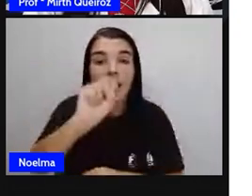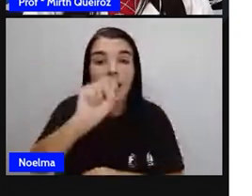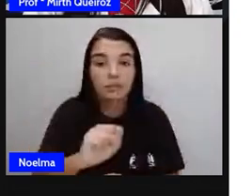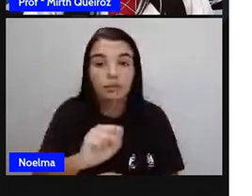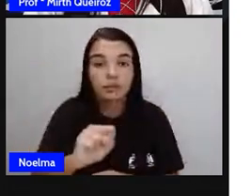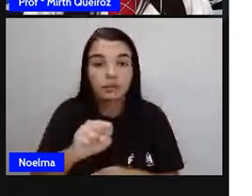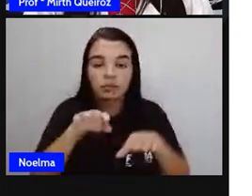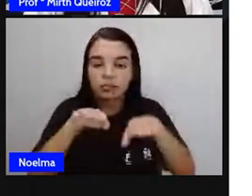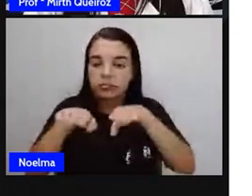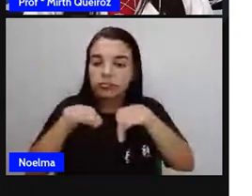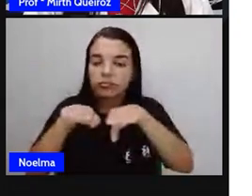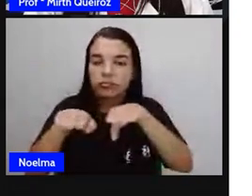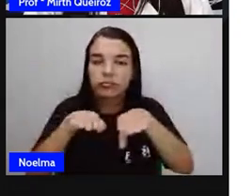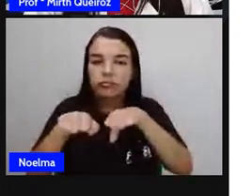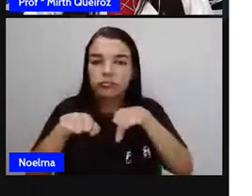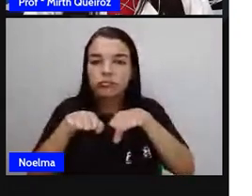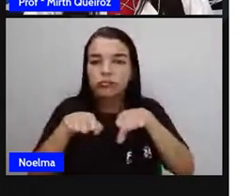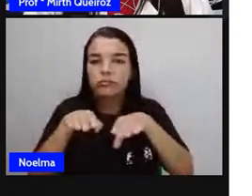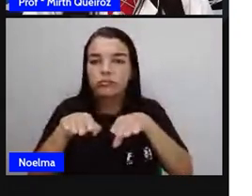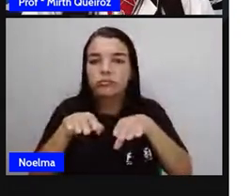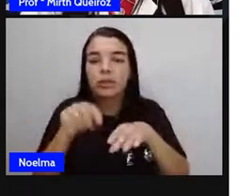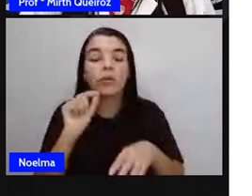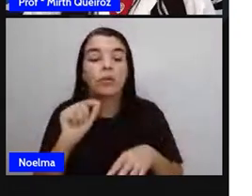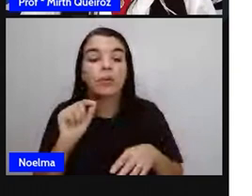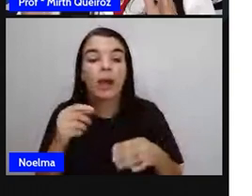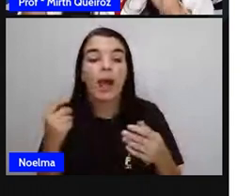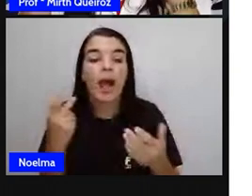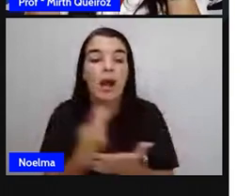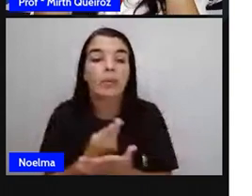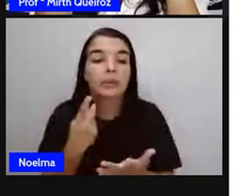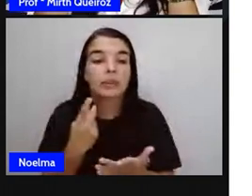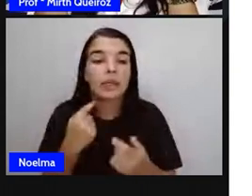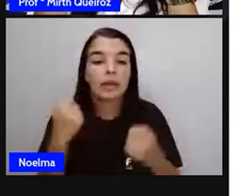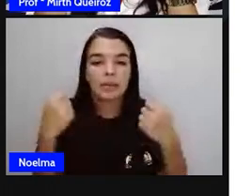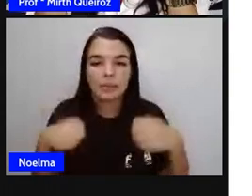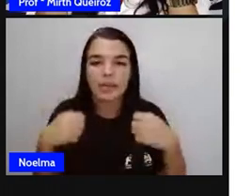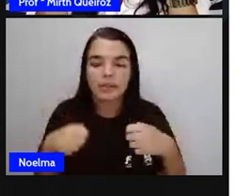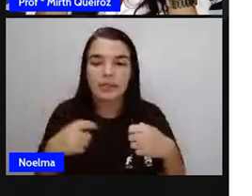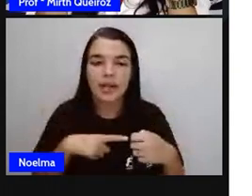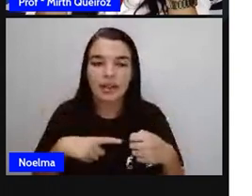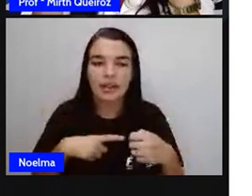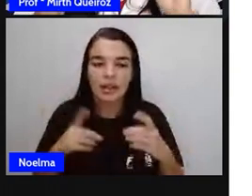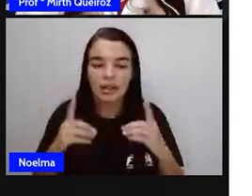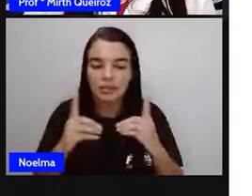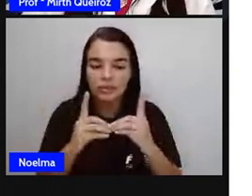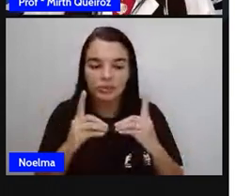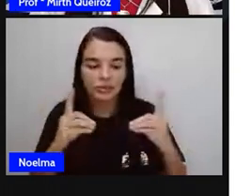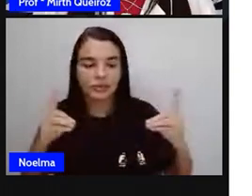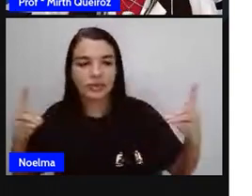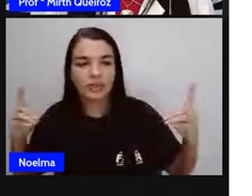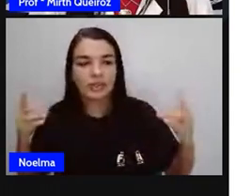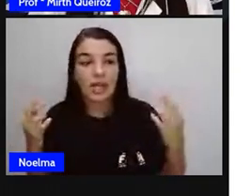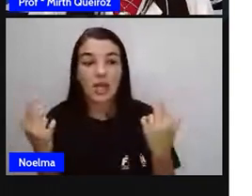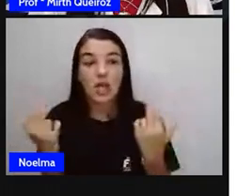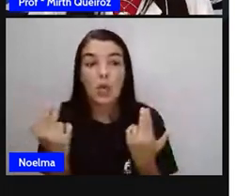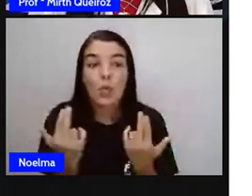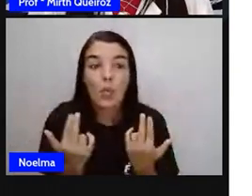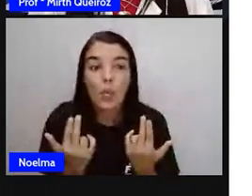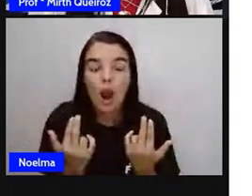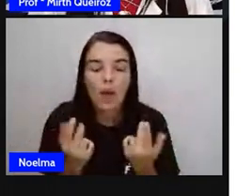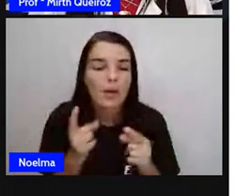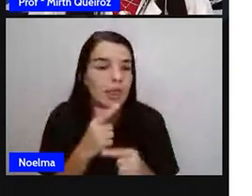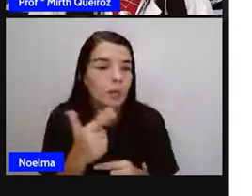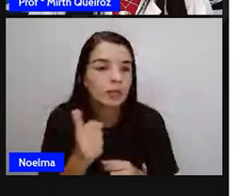Pra rua S se tornar paralela à rua Q, ela teria que ter a mesma distância, né? E não apresentar nenhum